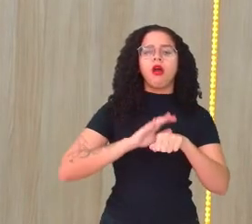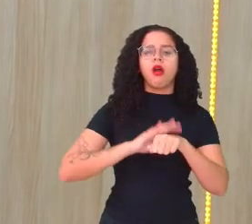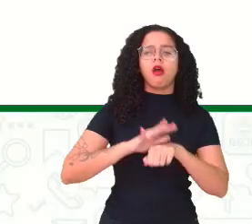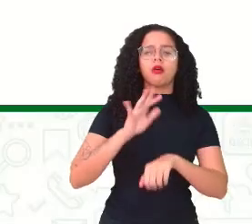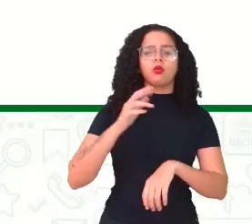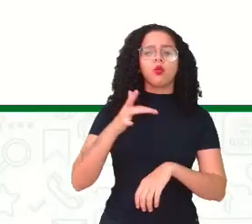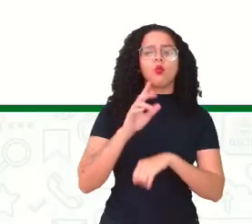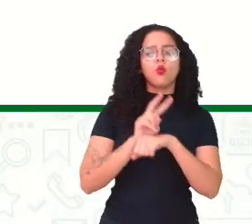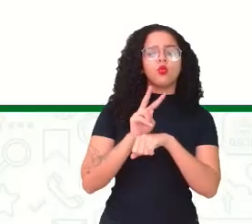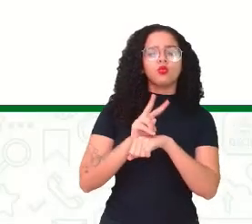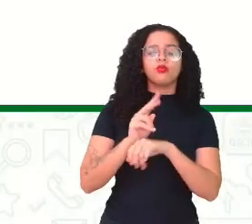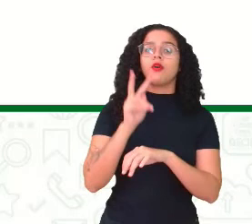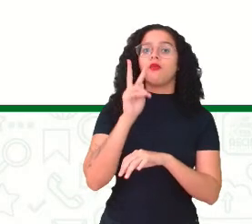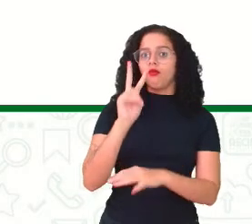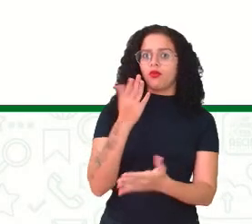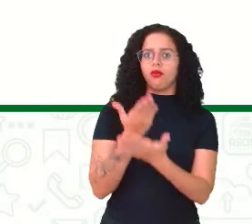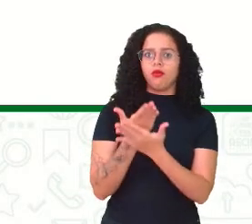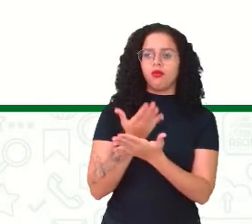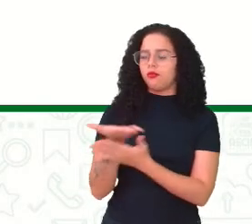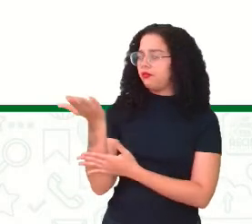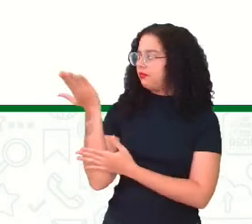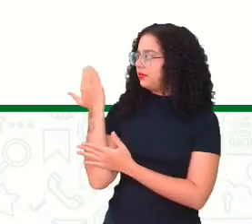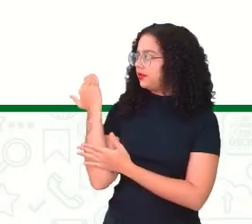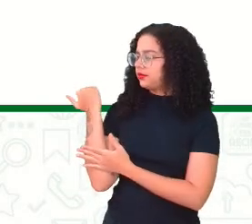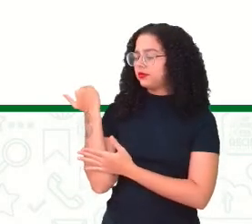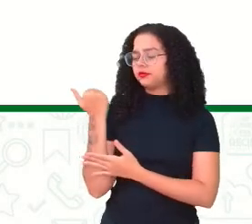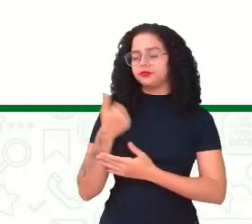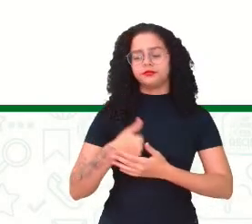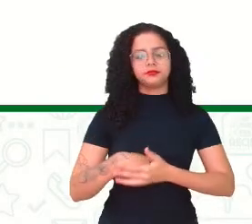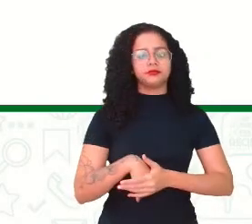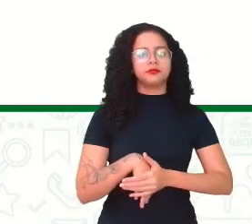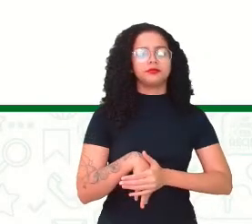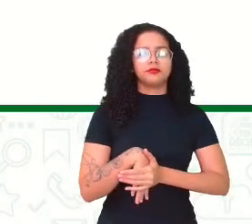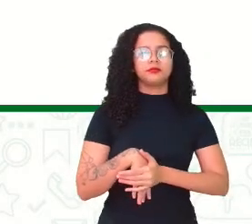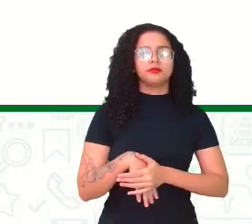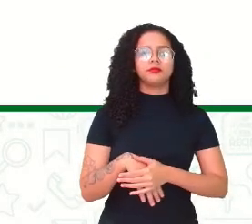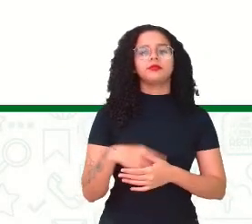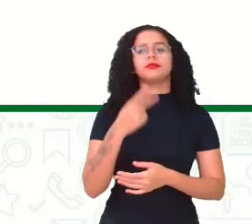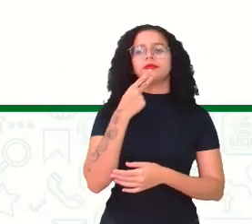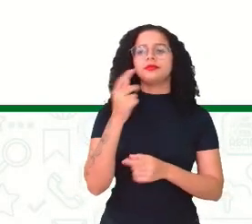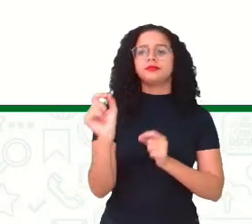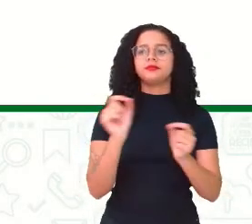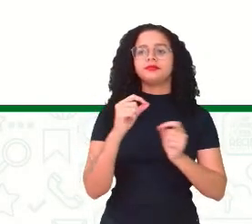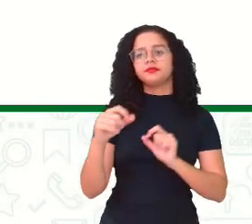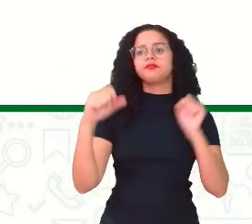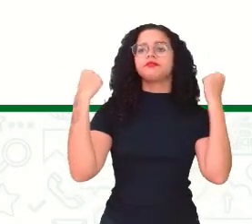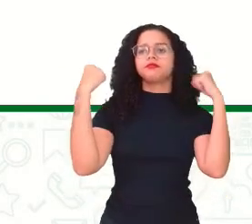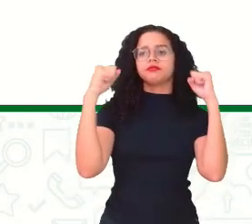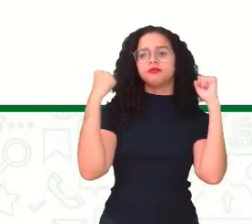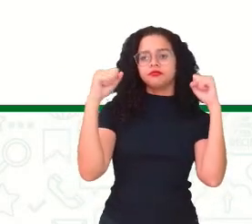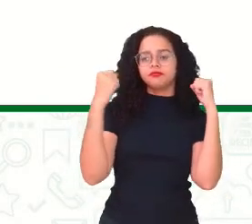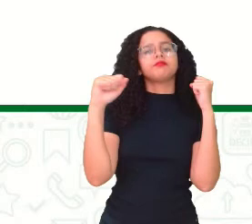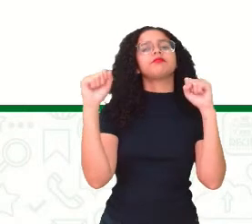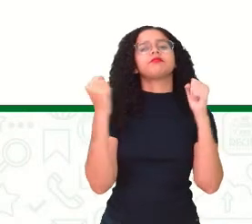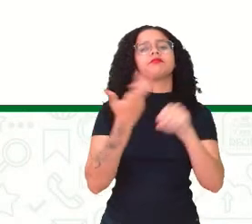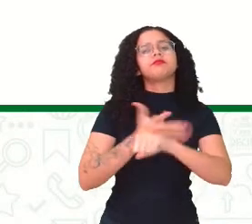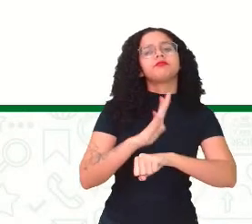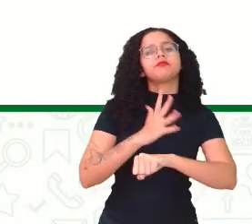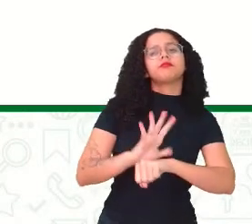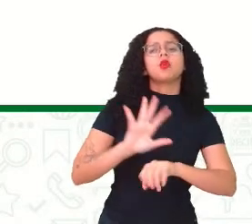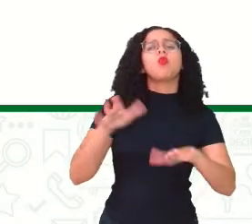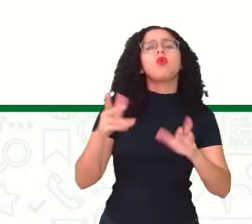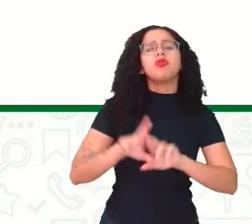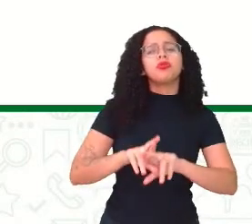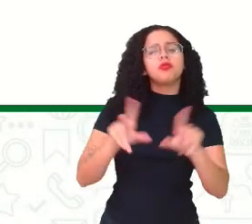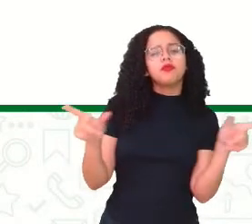gente viu na aula passada, né? Na aula passada, a gente falou de atividades físicas e exercício, qual é a diferença de um